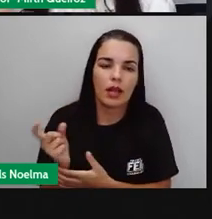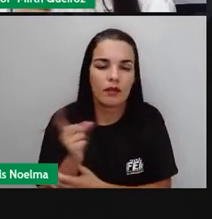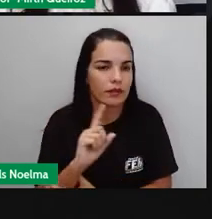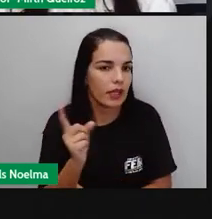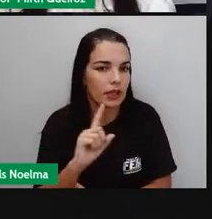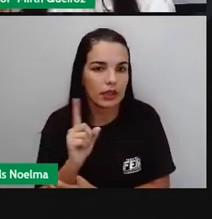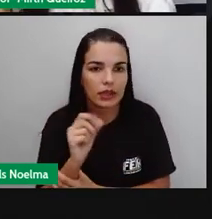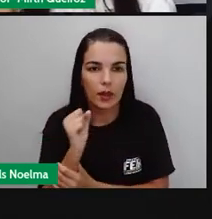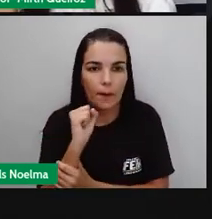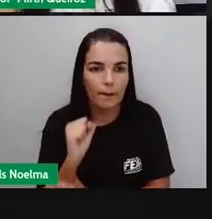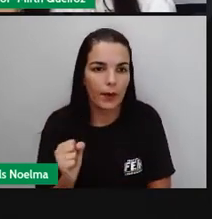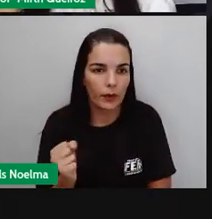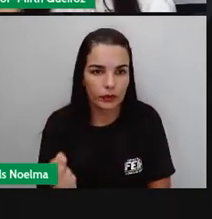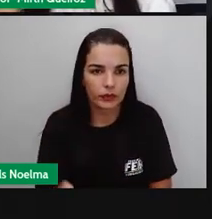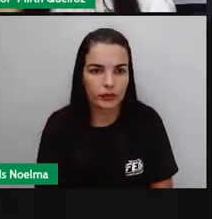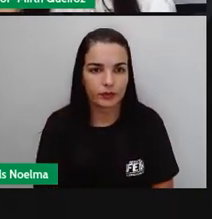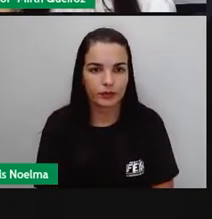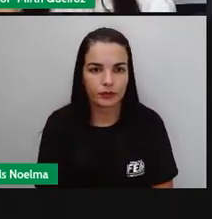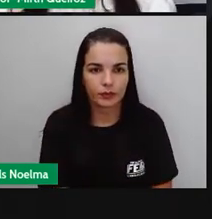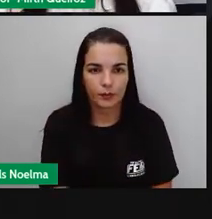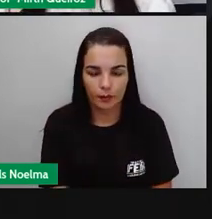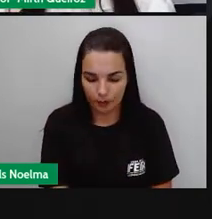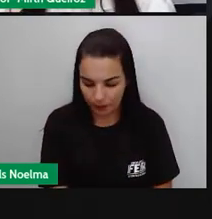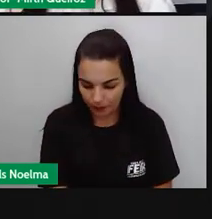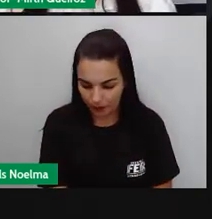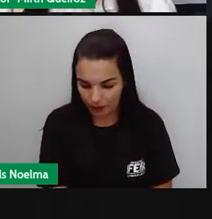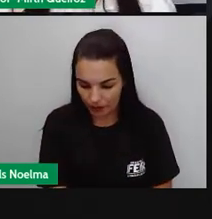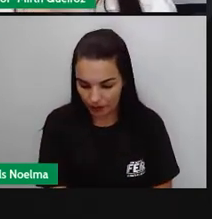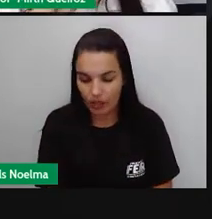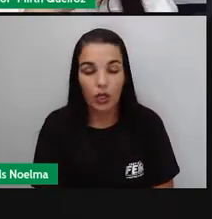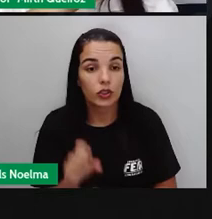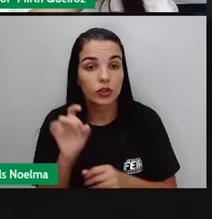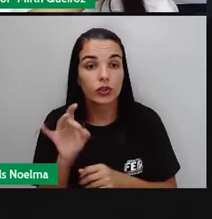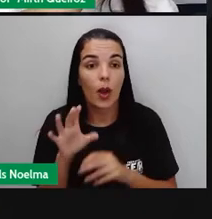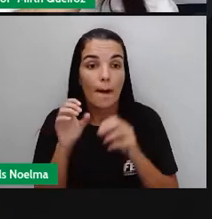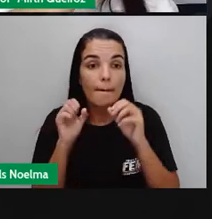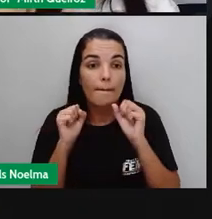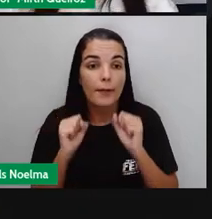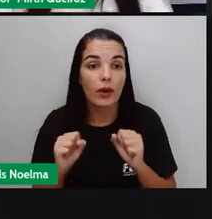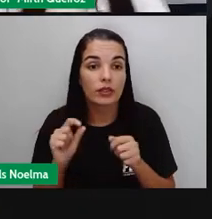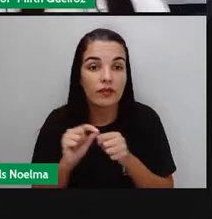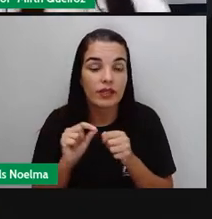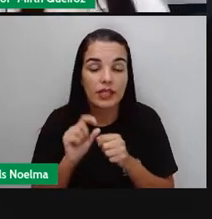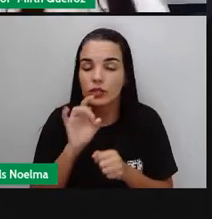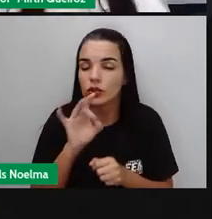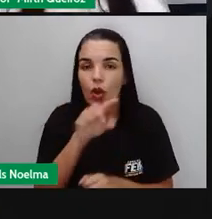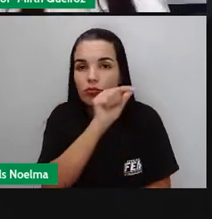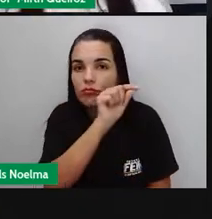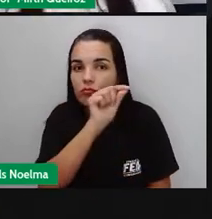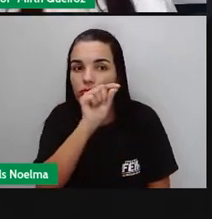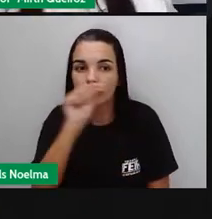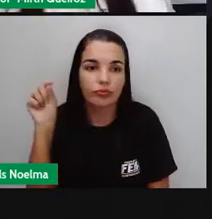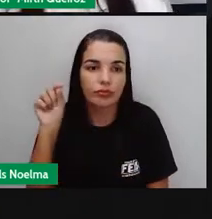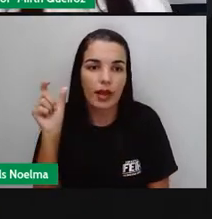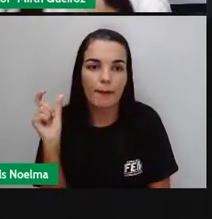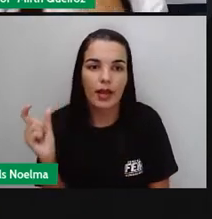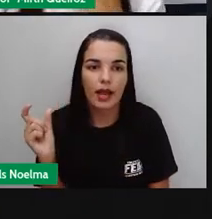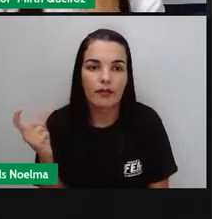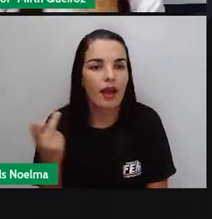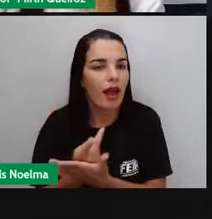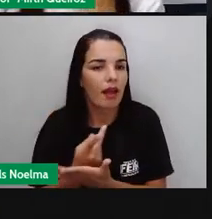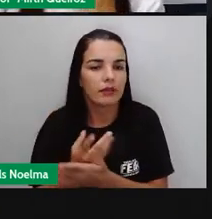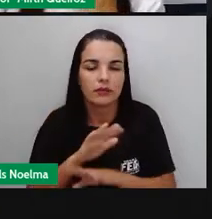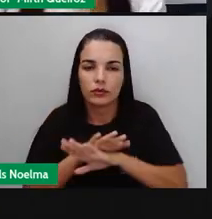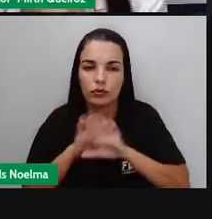o texto para não precisar rasurar. Na verdade, vocês devem fazer apenas um risco em cima da palavra errada. O